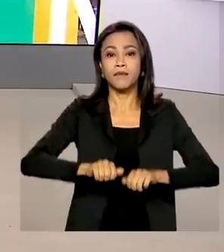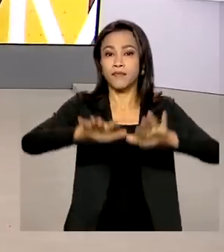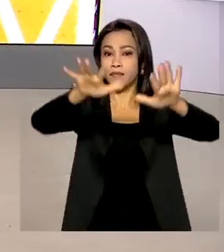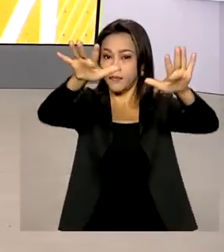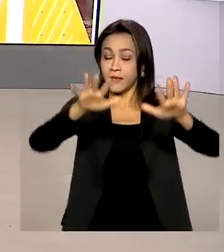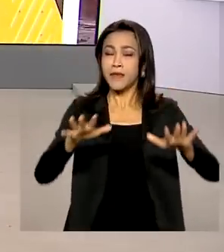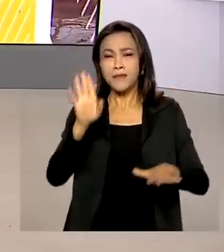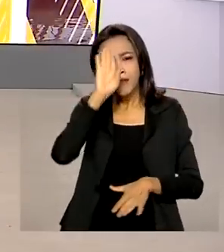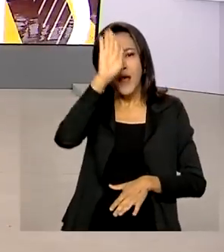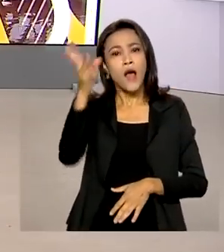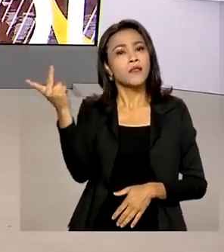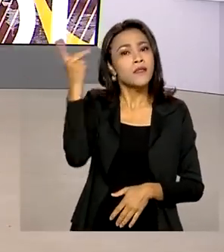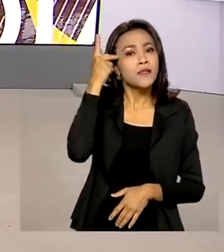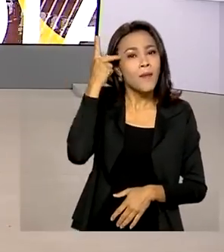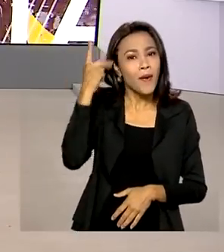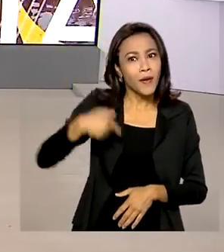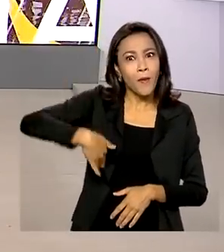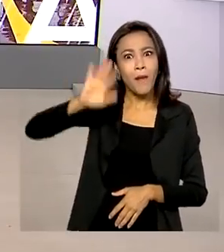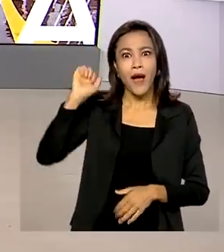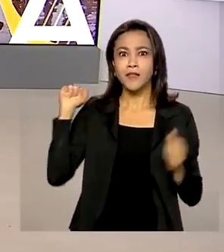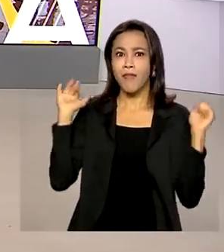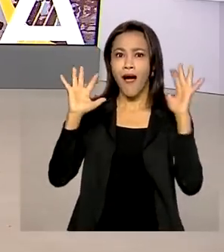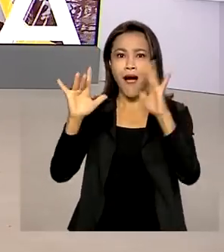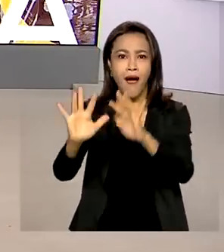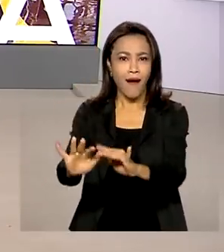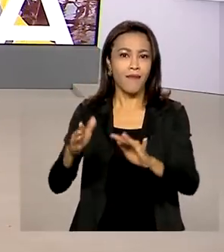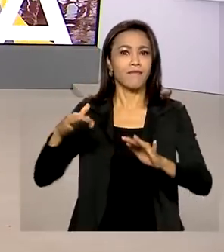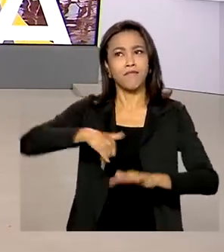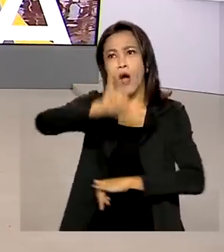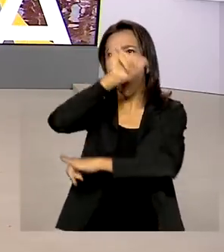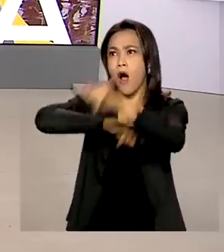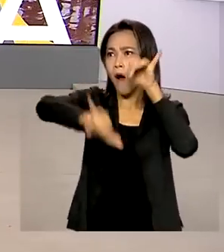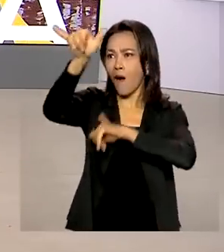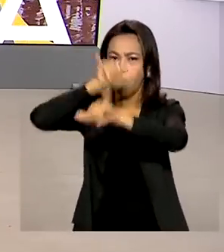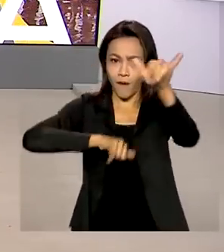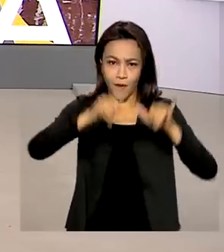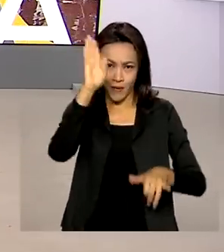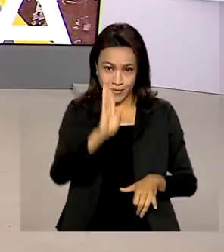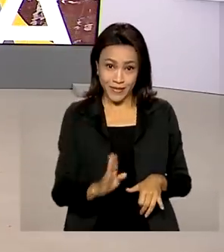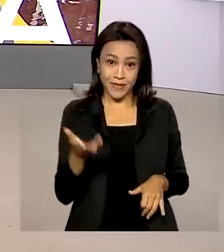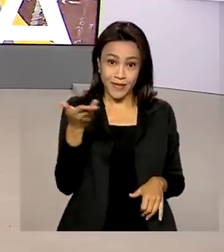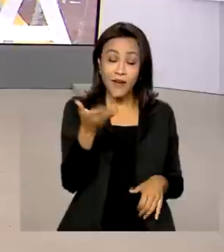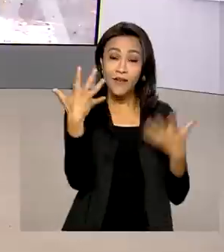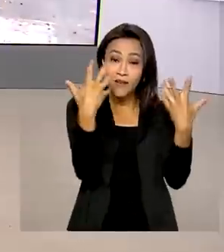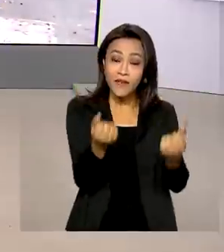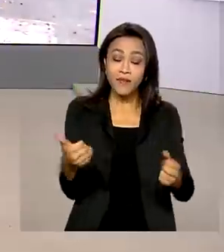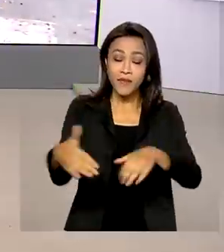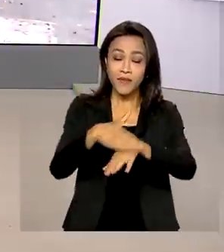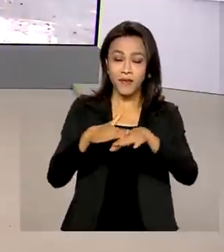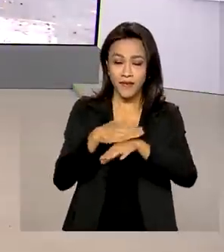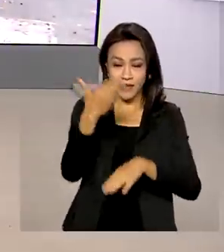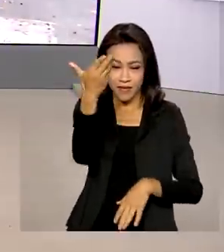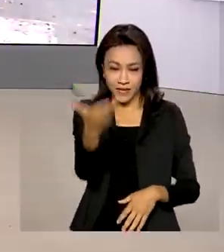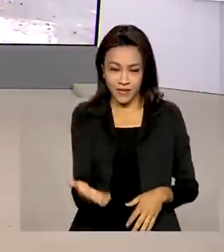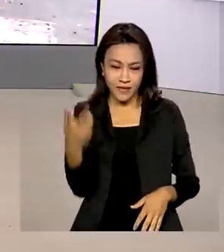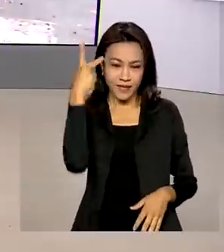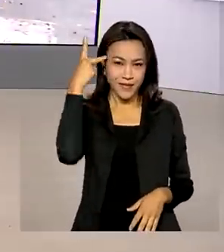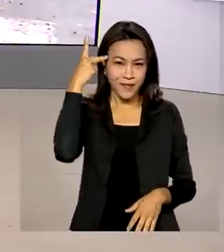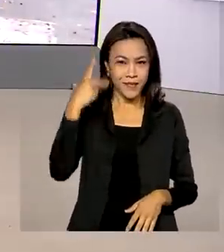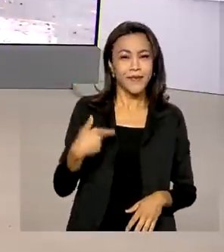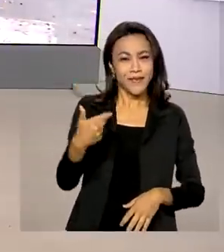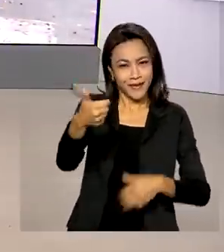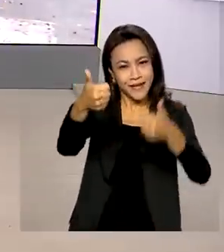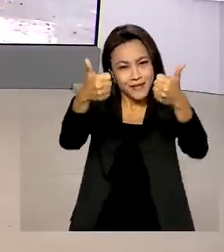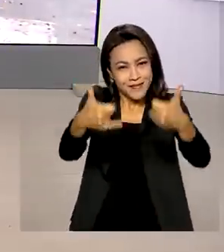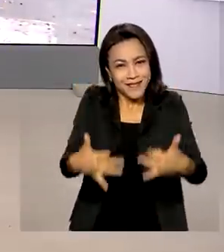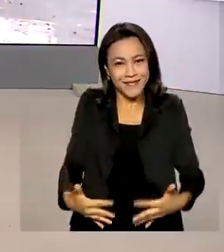de Congonhas em São Paulo, um dos mais movimentados do país. Vamos ao vivo, então, a capital paulista conversar com Érica Pinheiro. traz ao vivo os detalhes pra